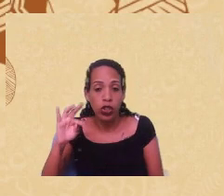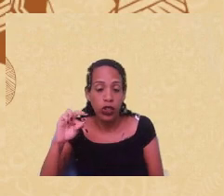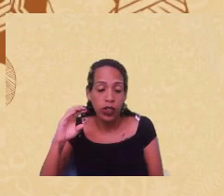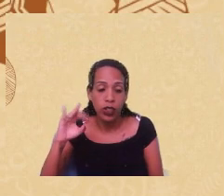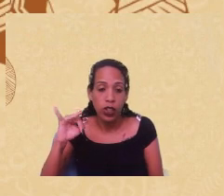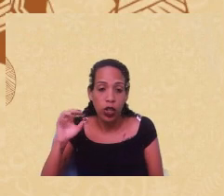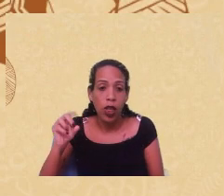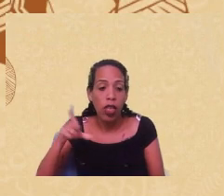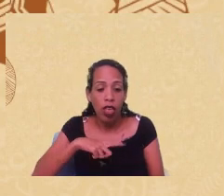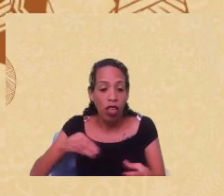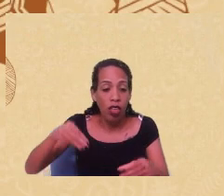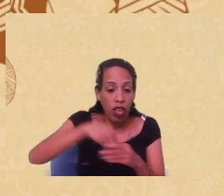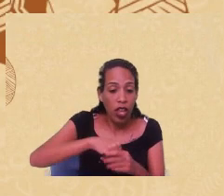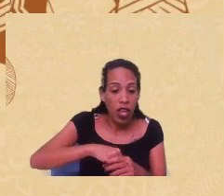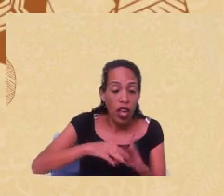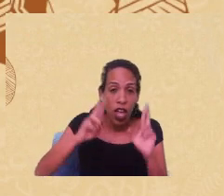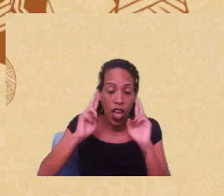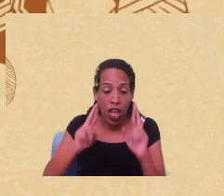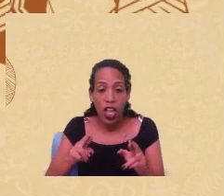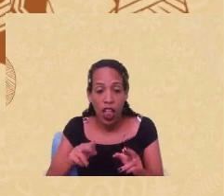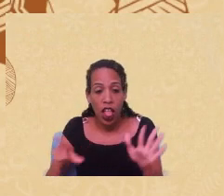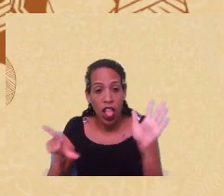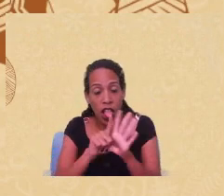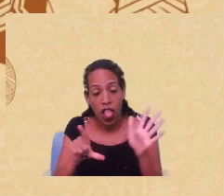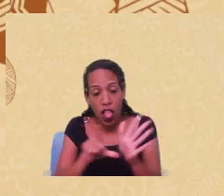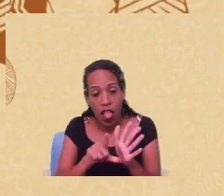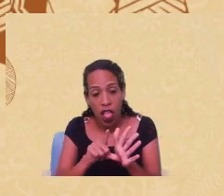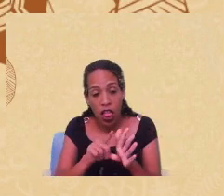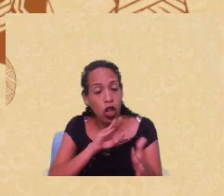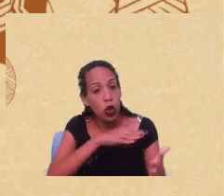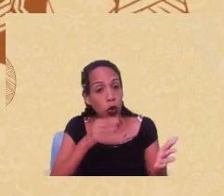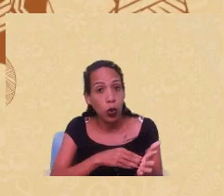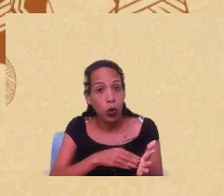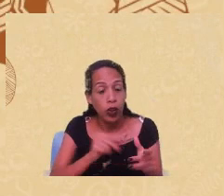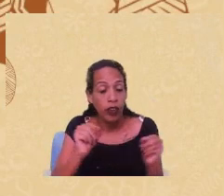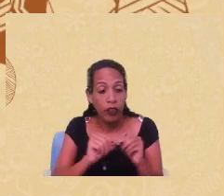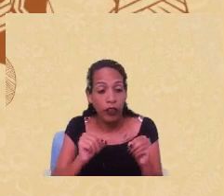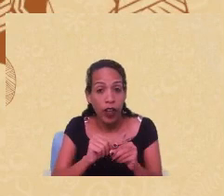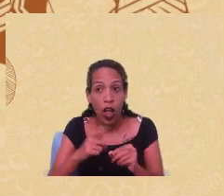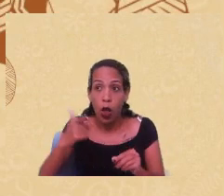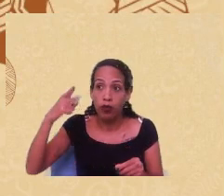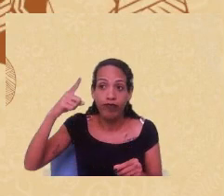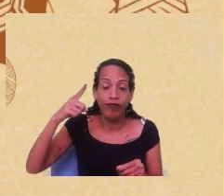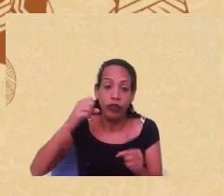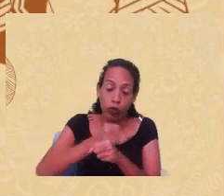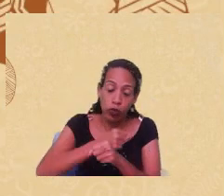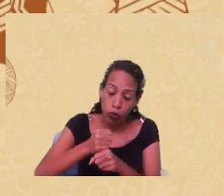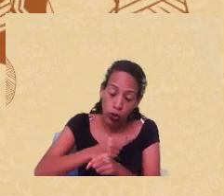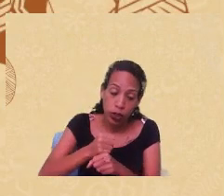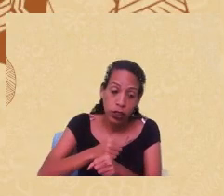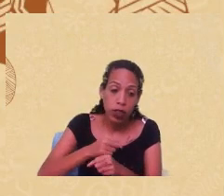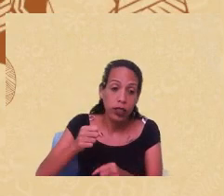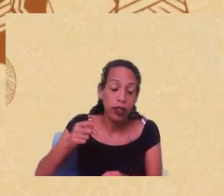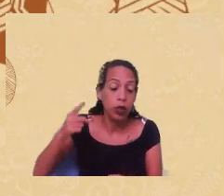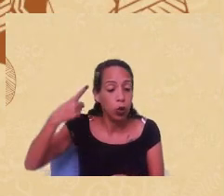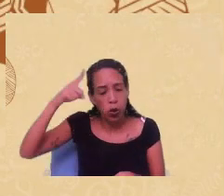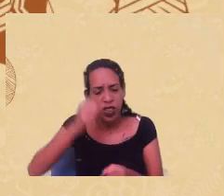regras, das leis da humanidade, de tudo que foi tecido ao longo dos anos. Ela tem